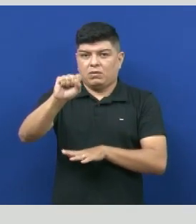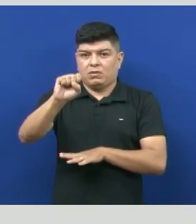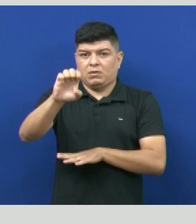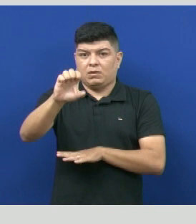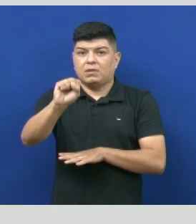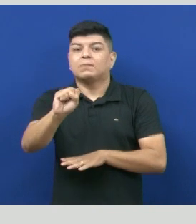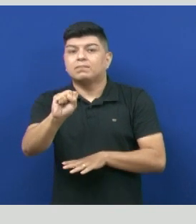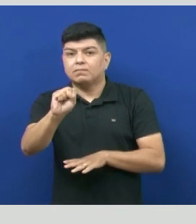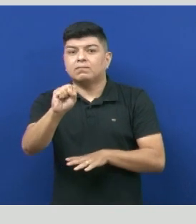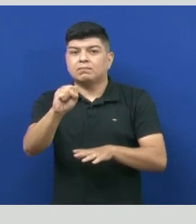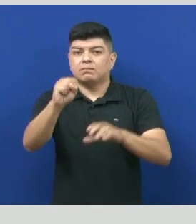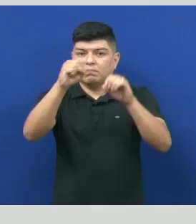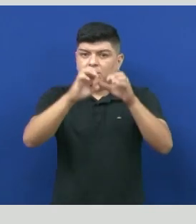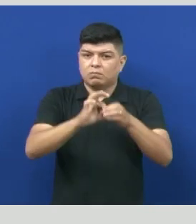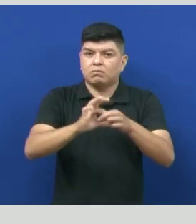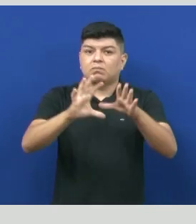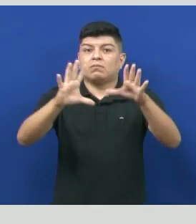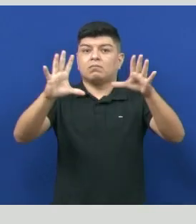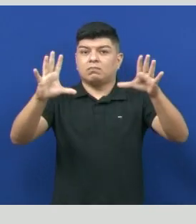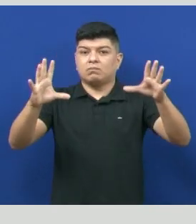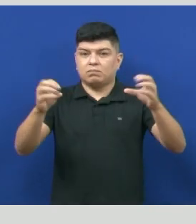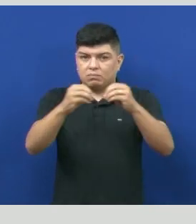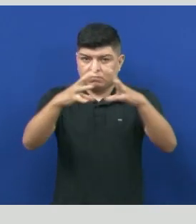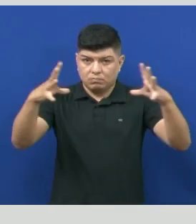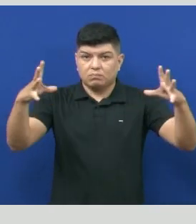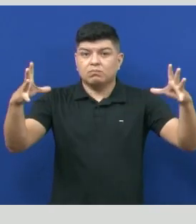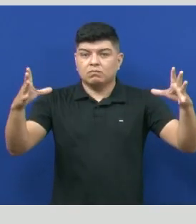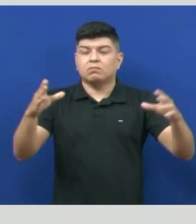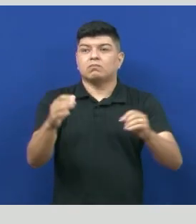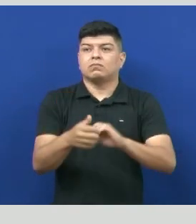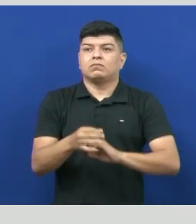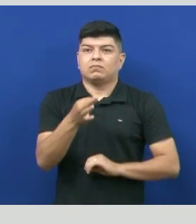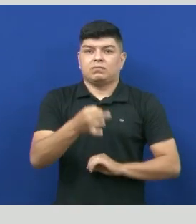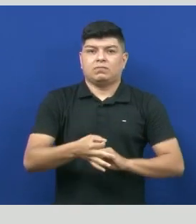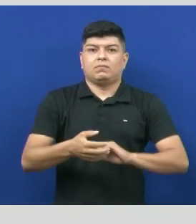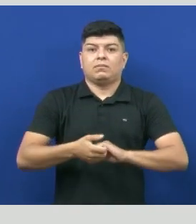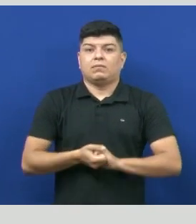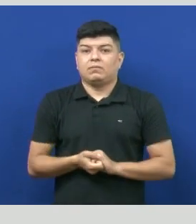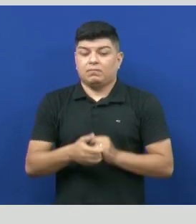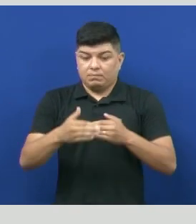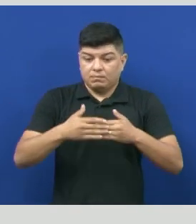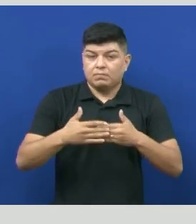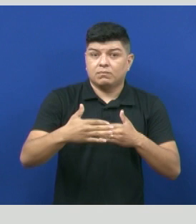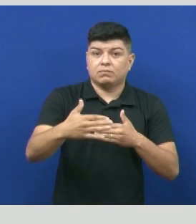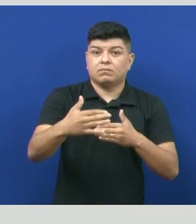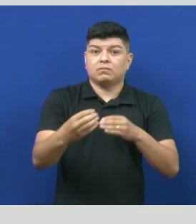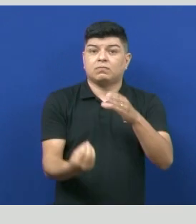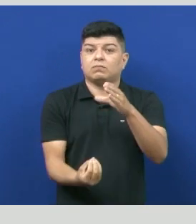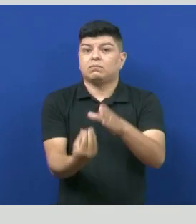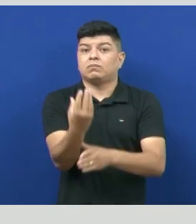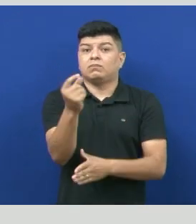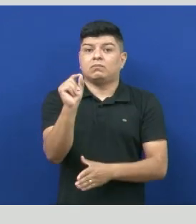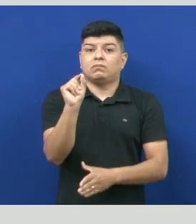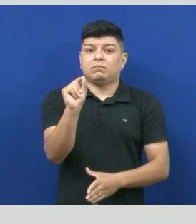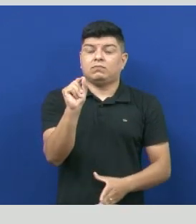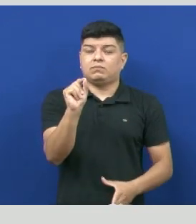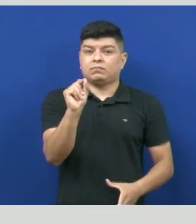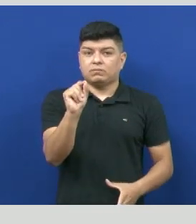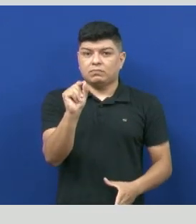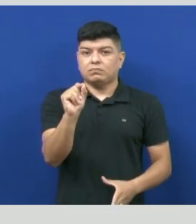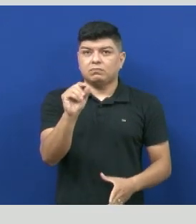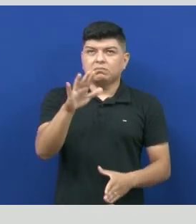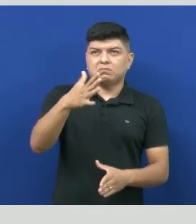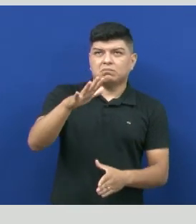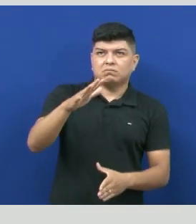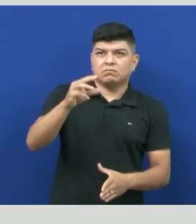soltos a partir dessa grande explosão do Big Bang, certo? A partir daí, surgia, então, cerca